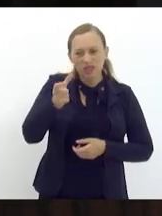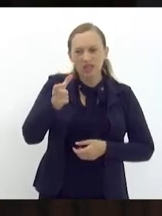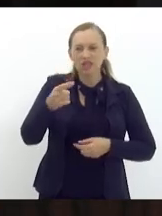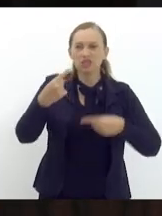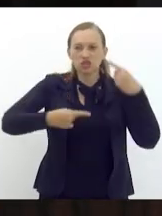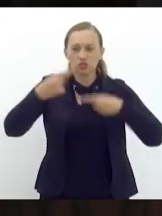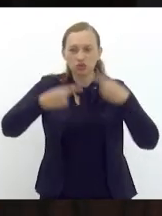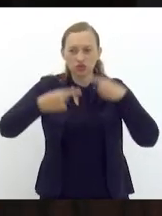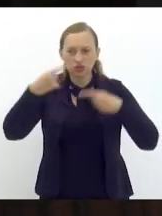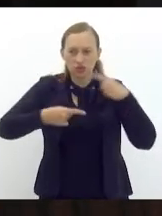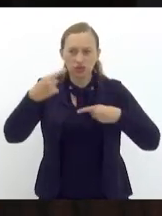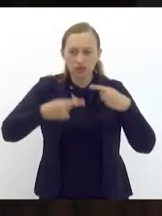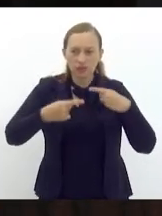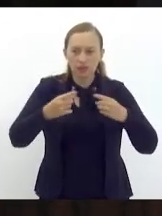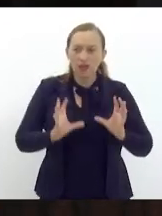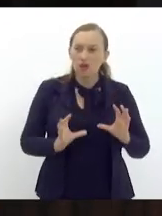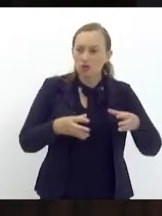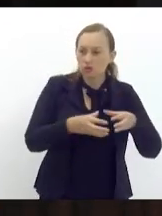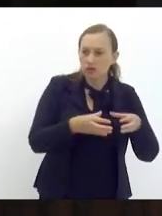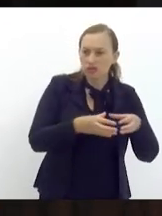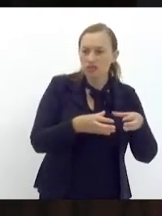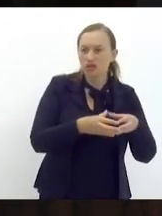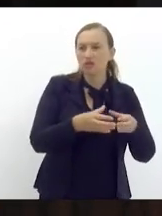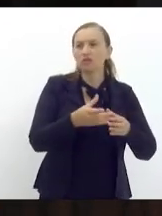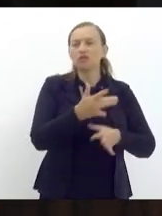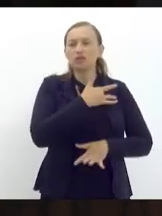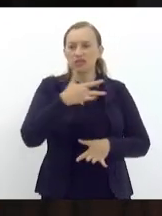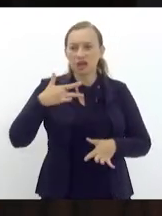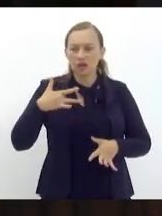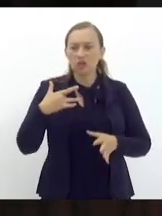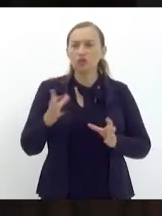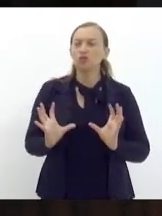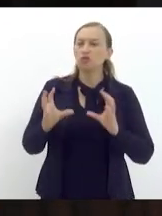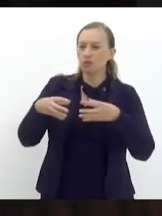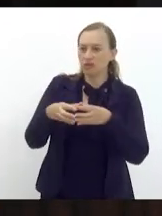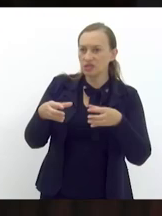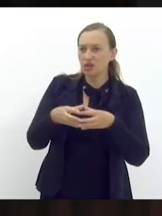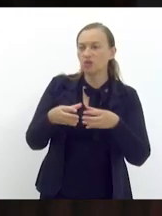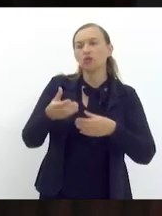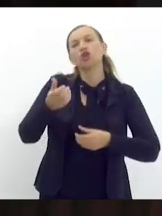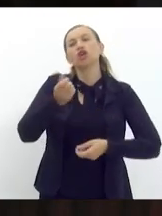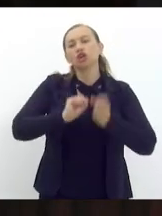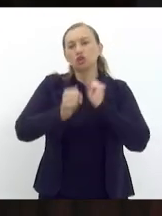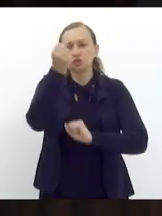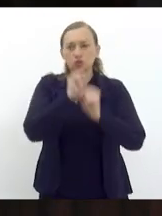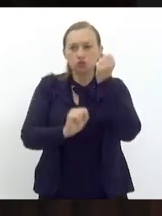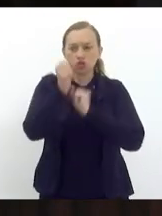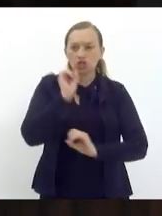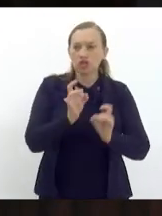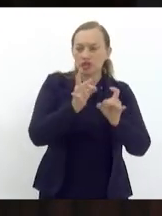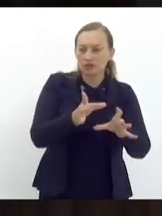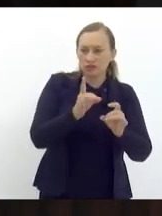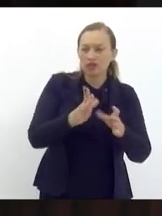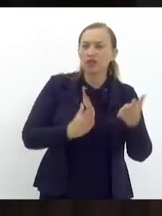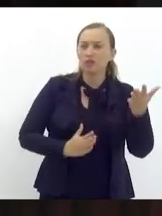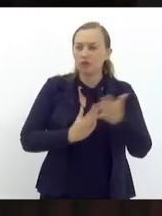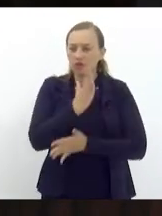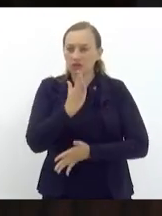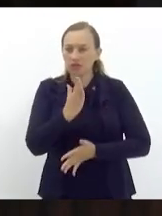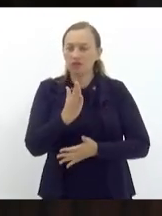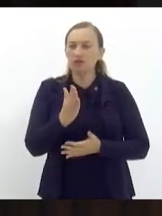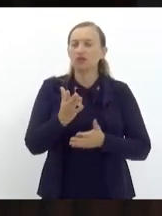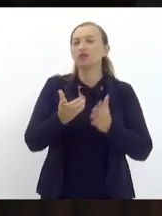constitucionalidade e de saúde favorável, de economia, indústria e comércio favorável, de orçamento, finança e